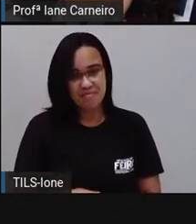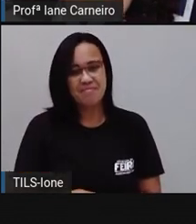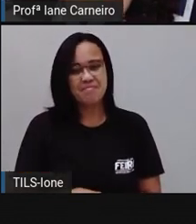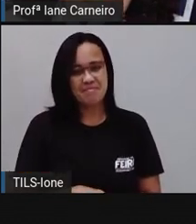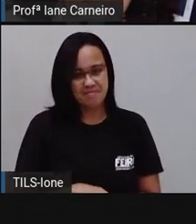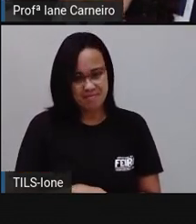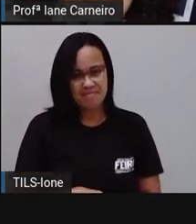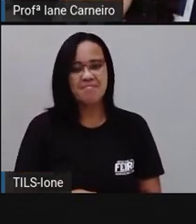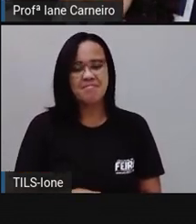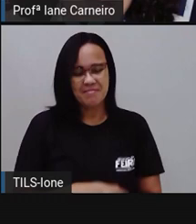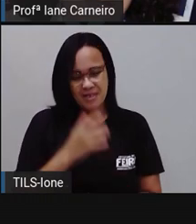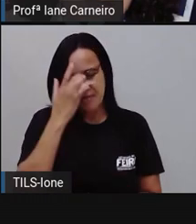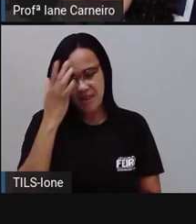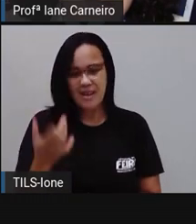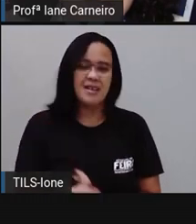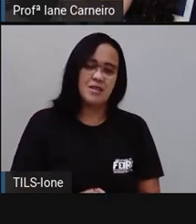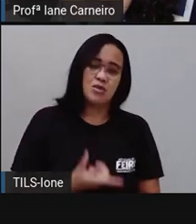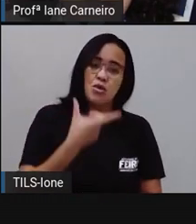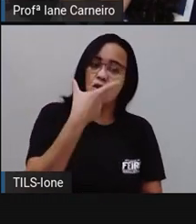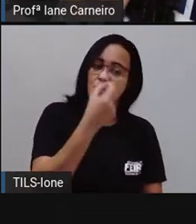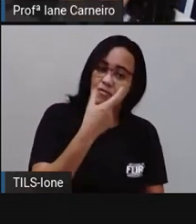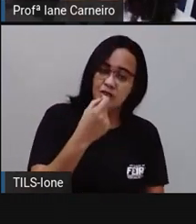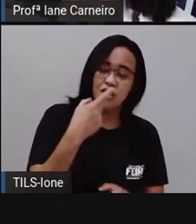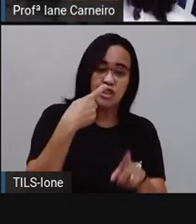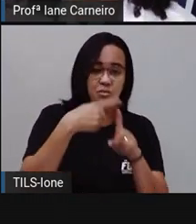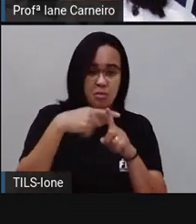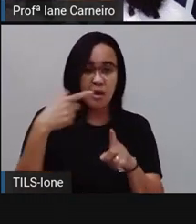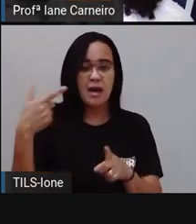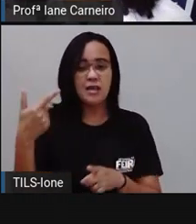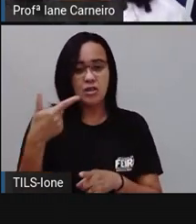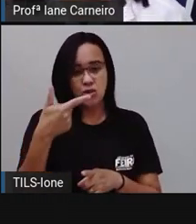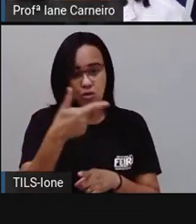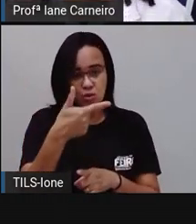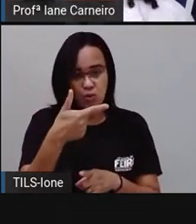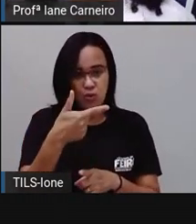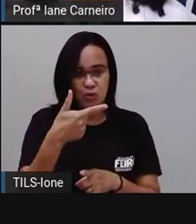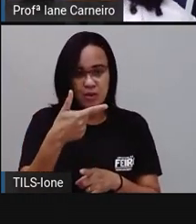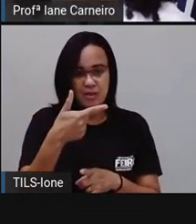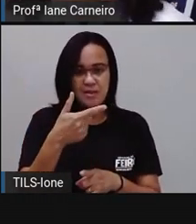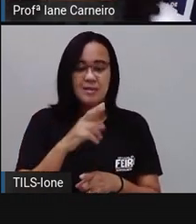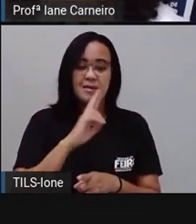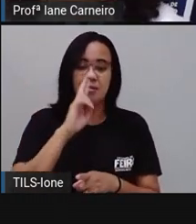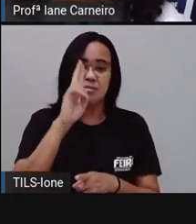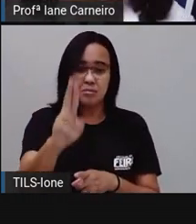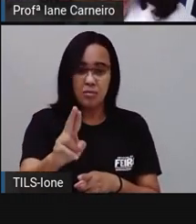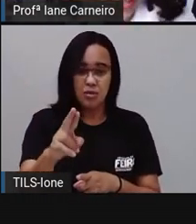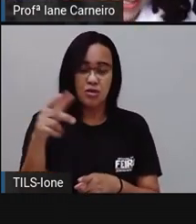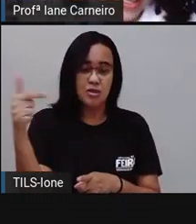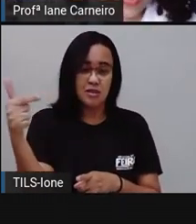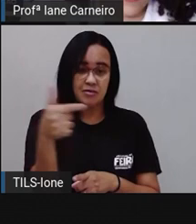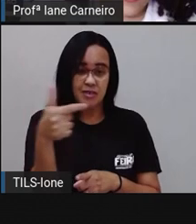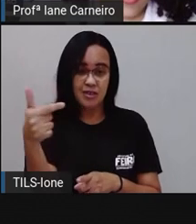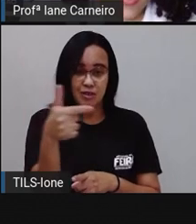Poxa, é bem fácil. Então, a resposta, Quantas frutas ela comprou?